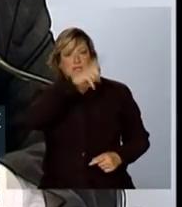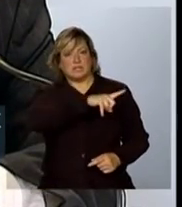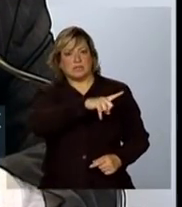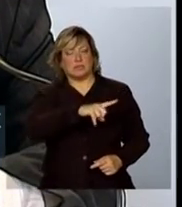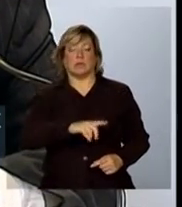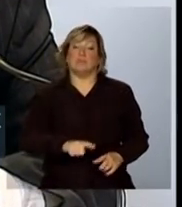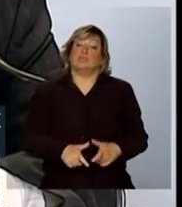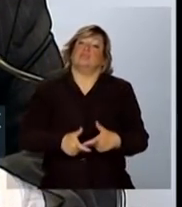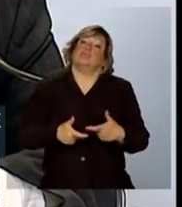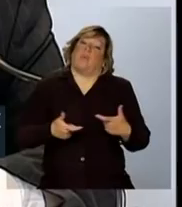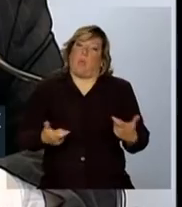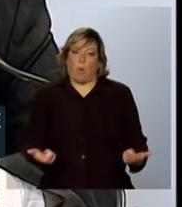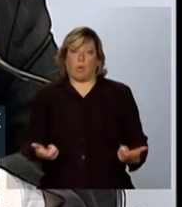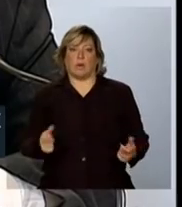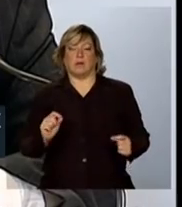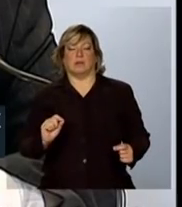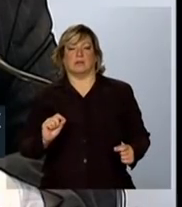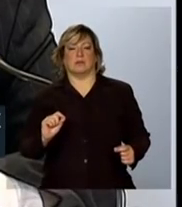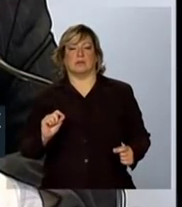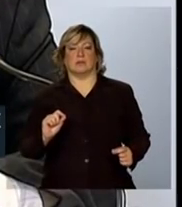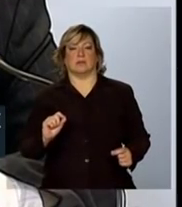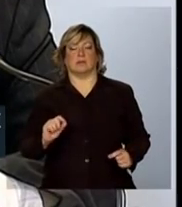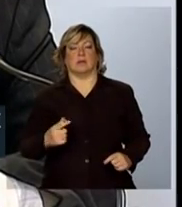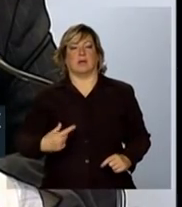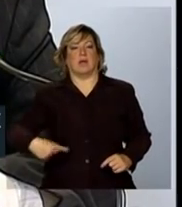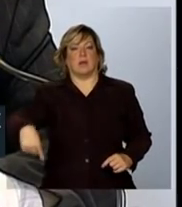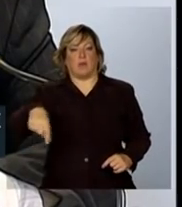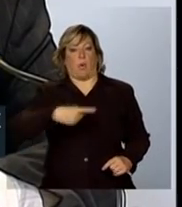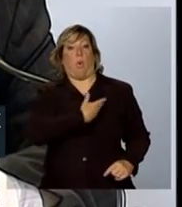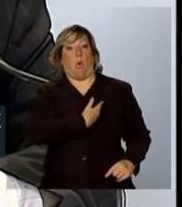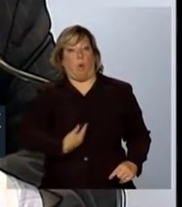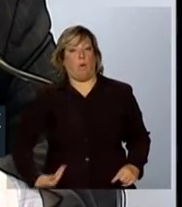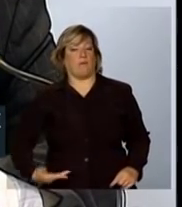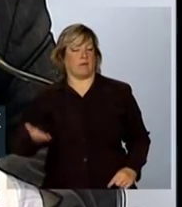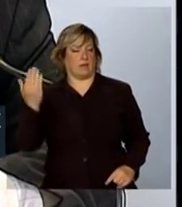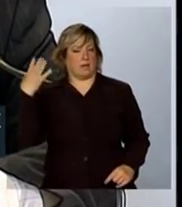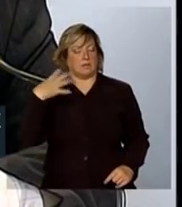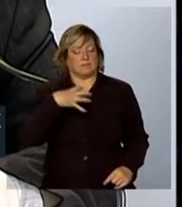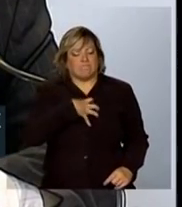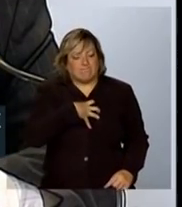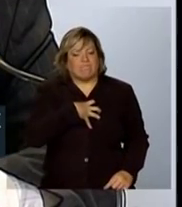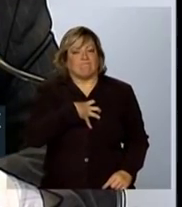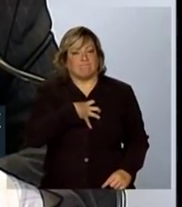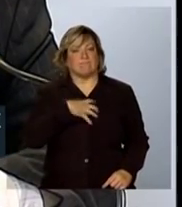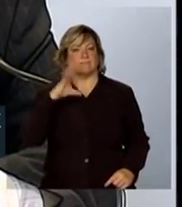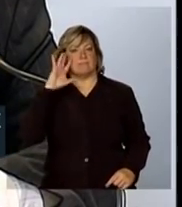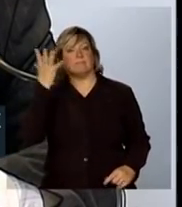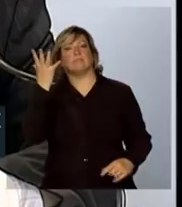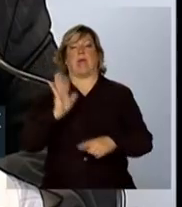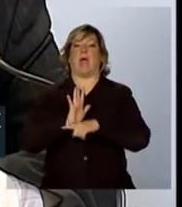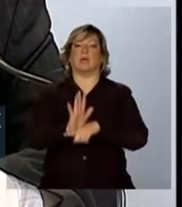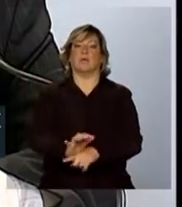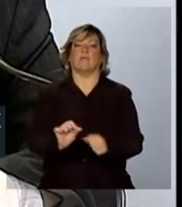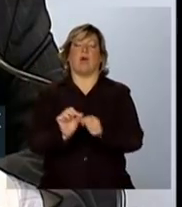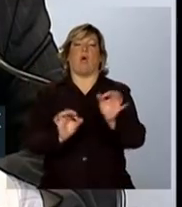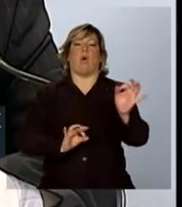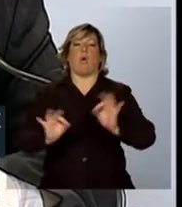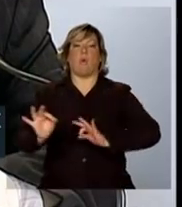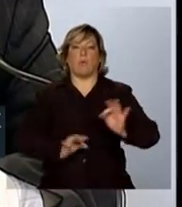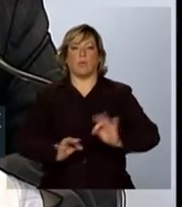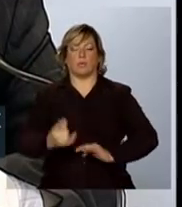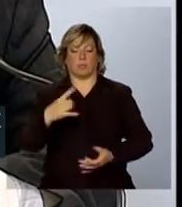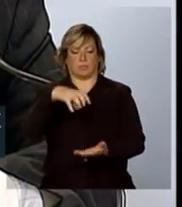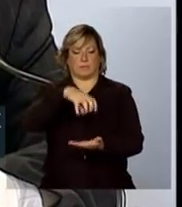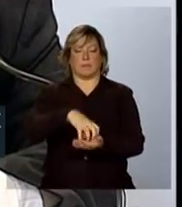felizmente, a sensibilidade do governo na época fez com que nós organizássemos um